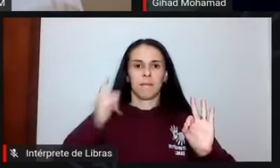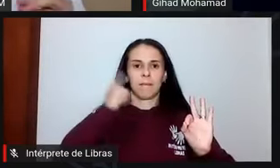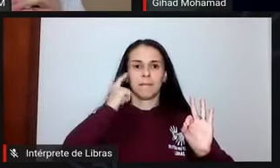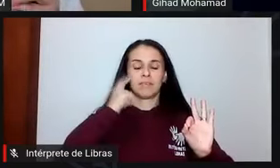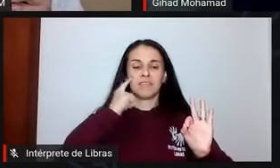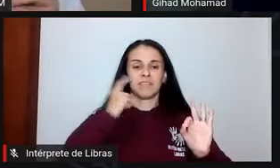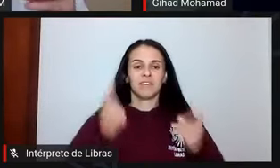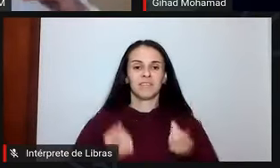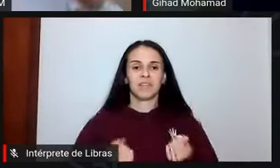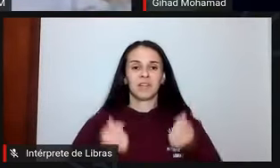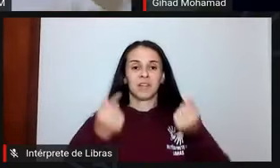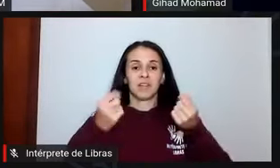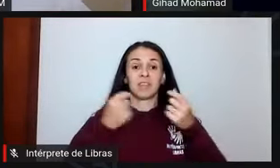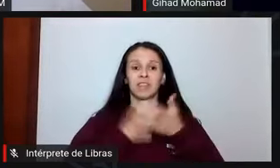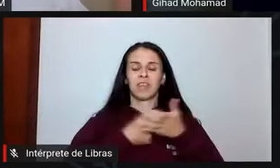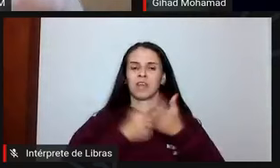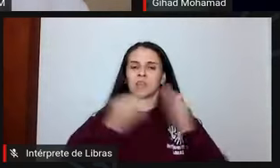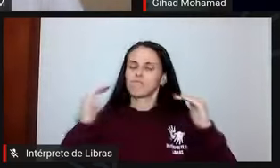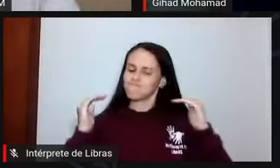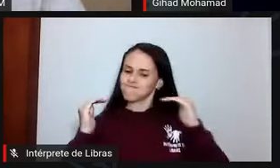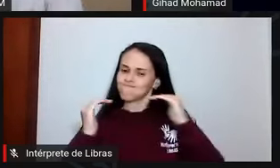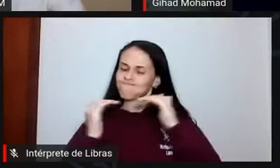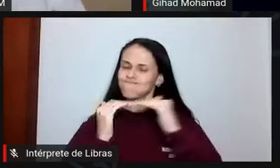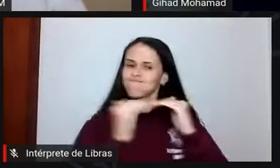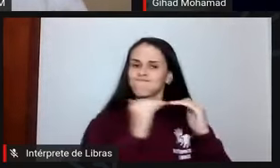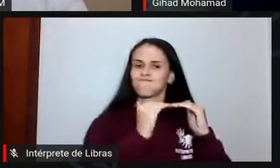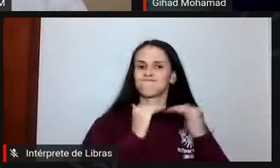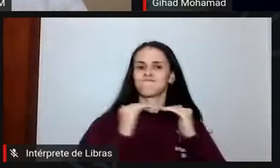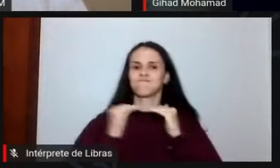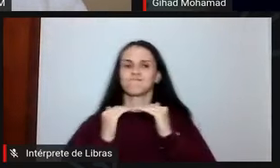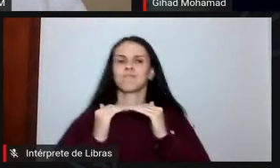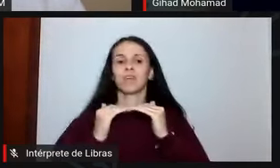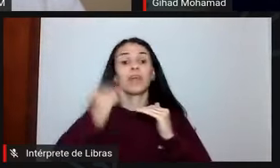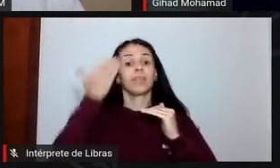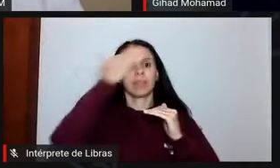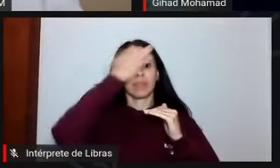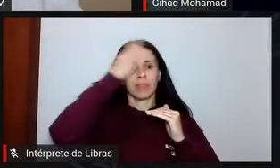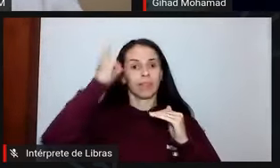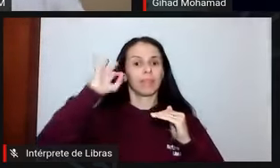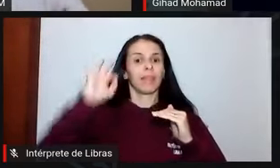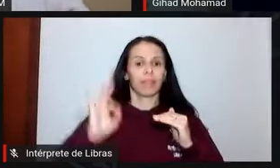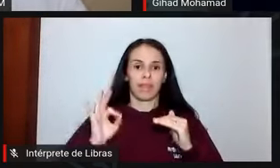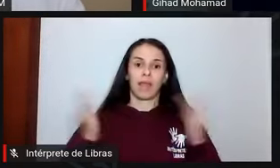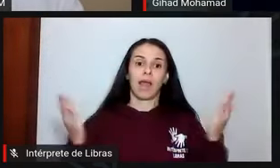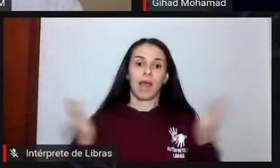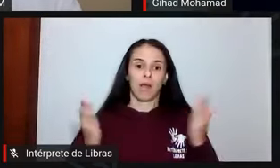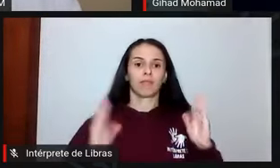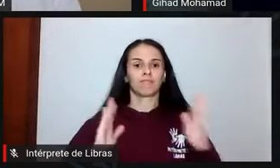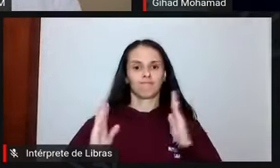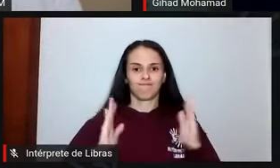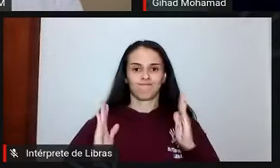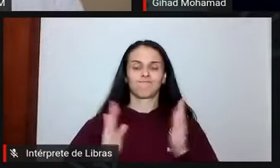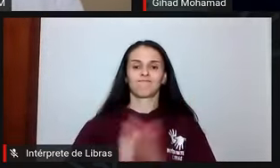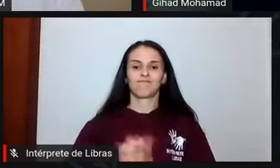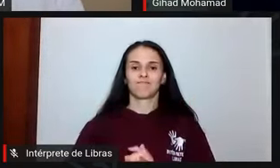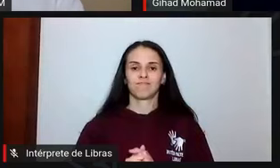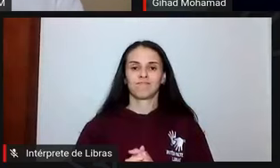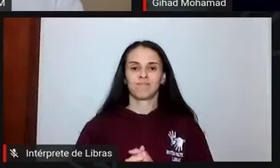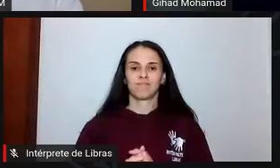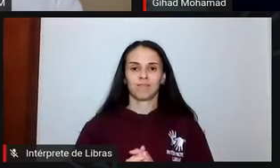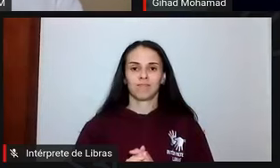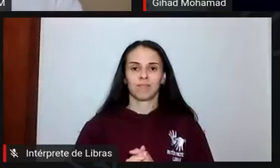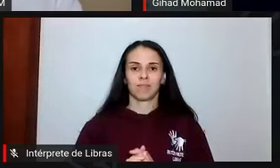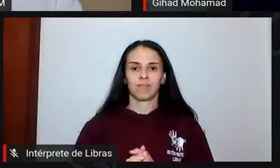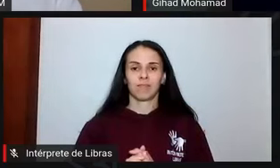tentando ligar o ponto que a gente conseguir e compreender melhor esse cenário. É importante essa fala sua,